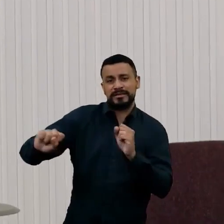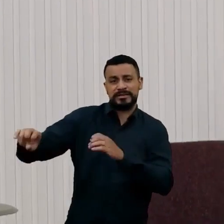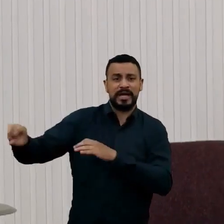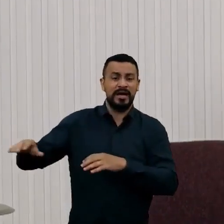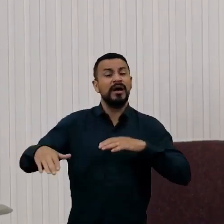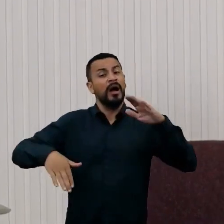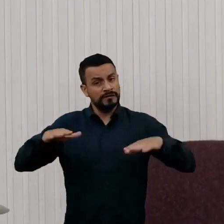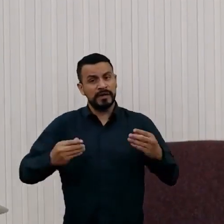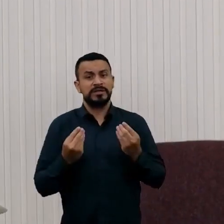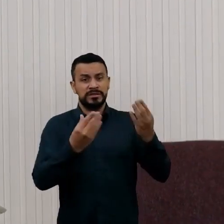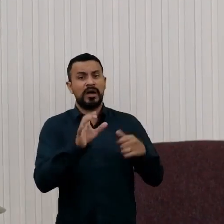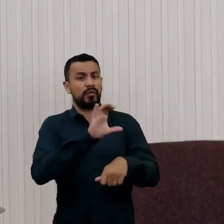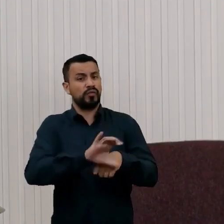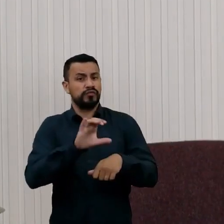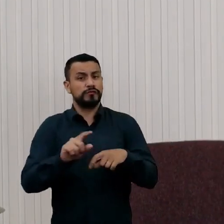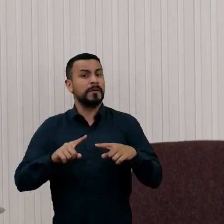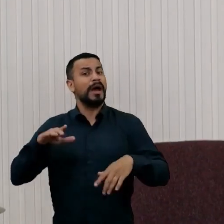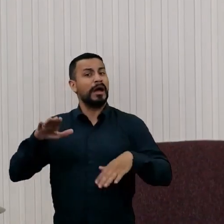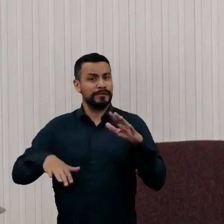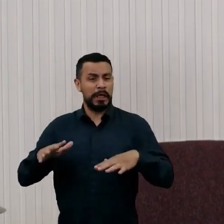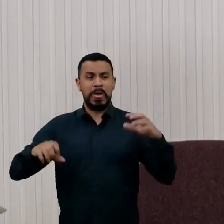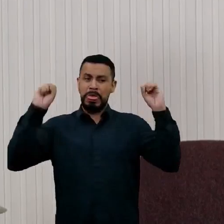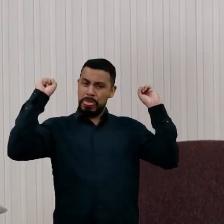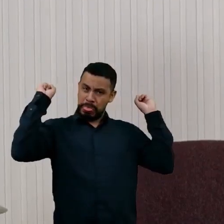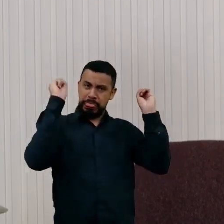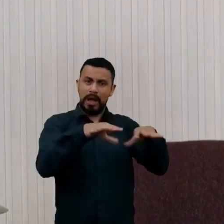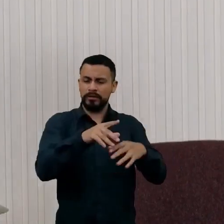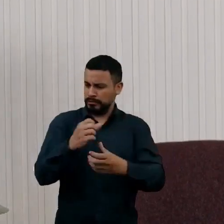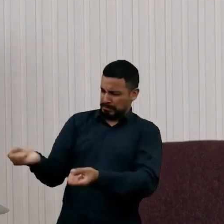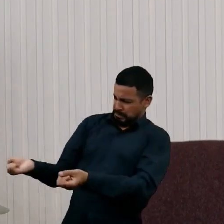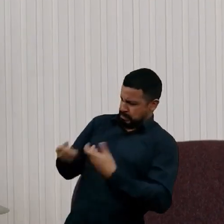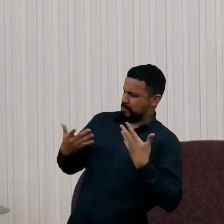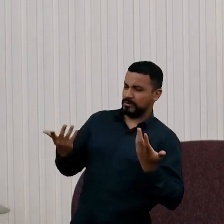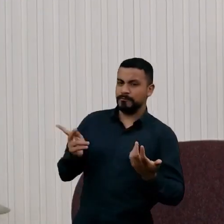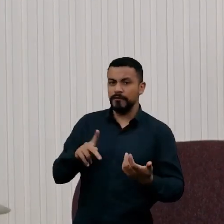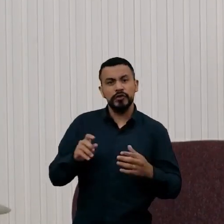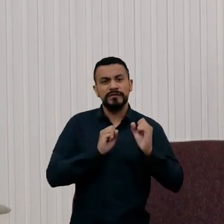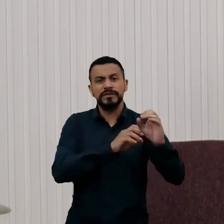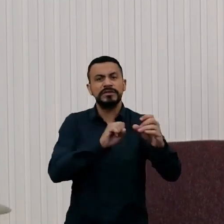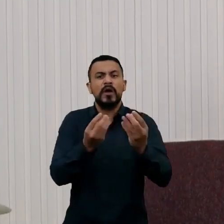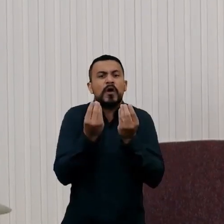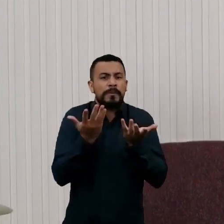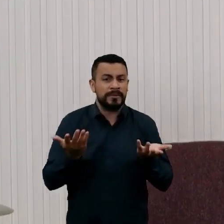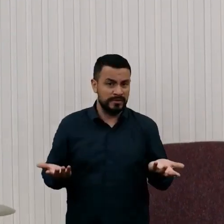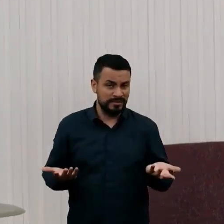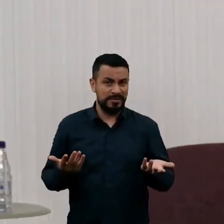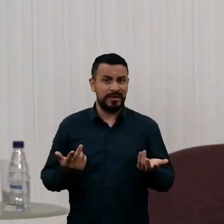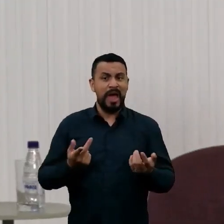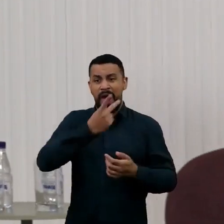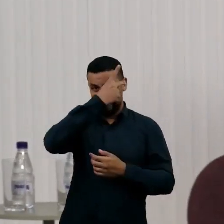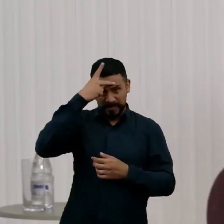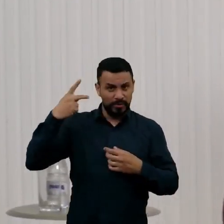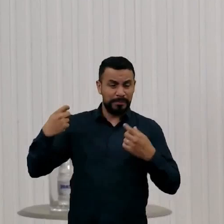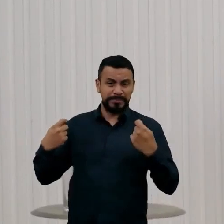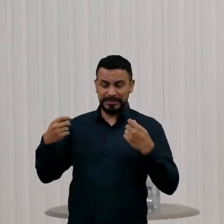de tudo e isso não é medido ou quer dizer, acaba sendo ignorado porque as pessoas precisam focar naquilo que é mensurável.